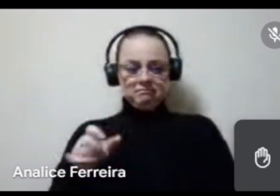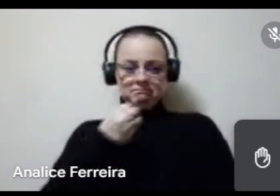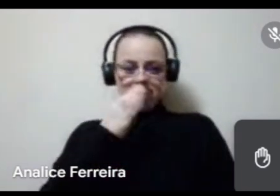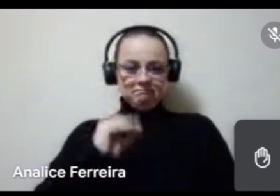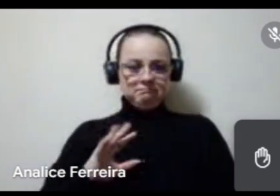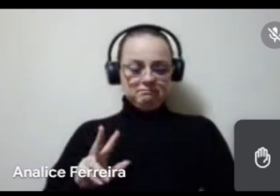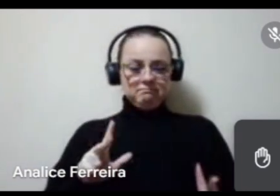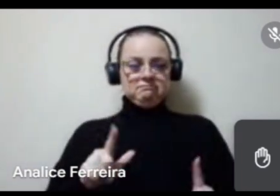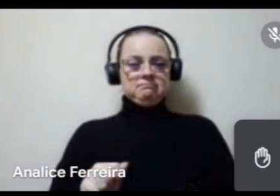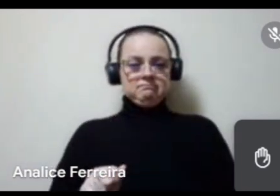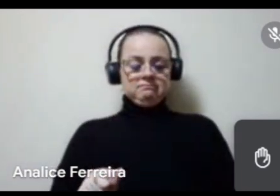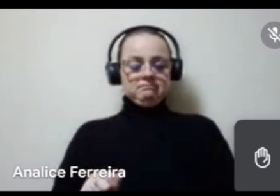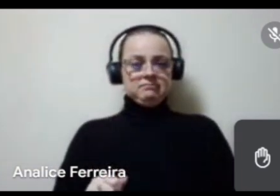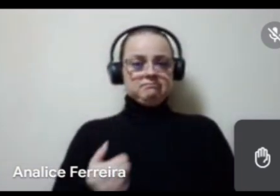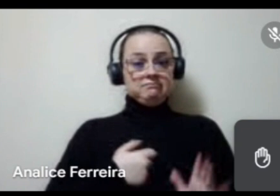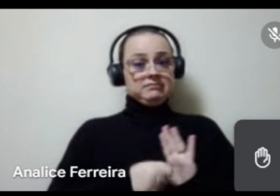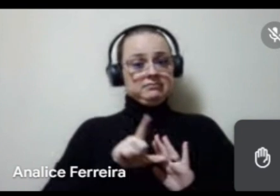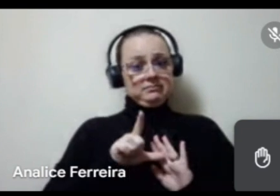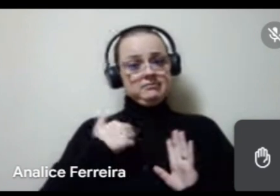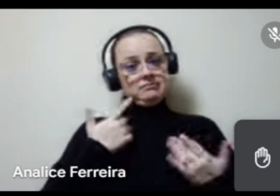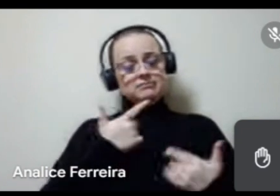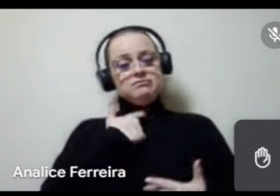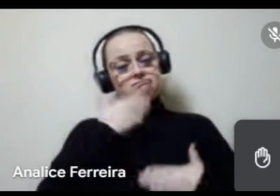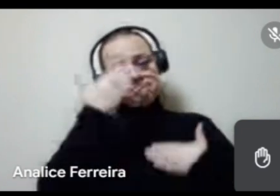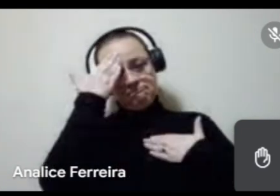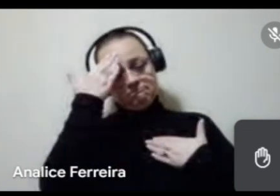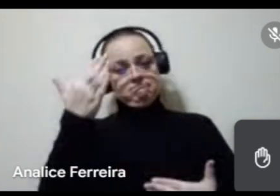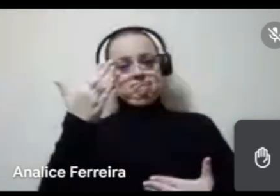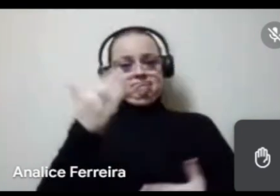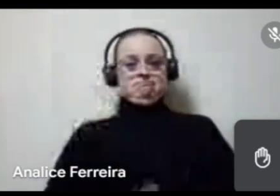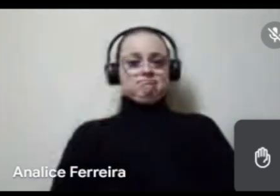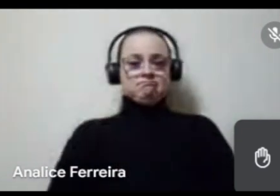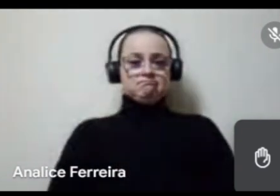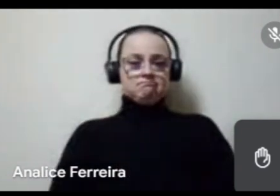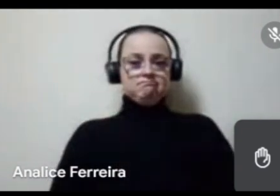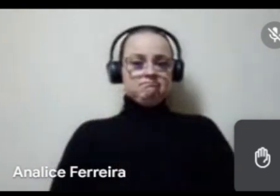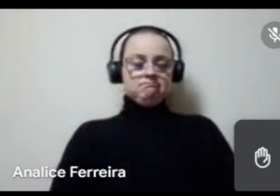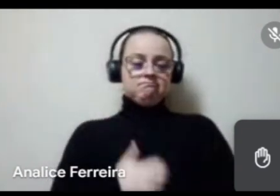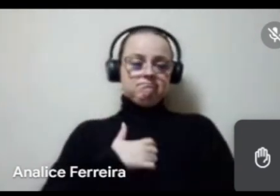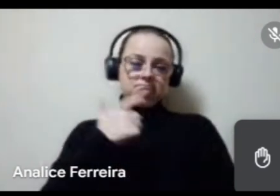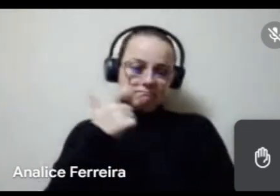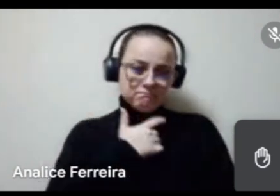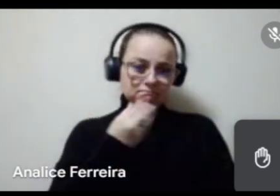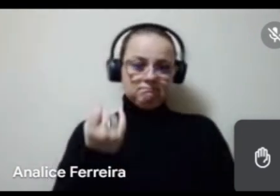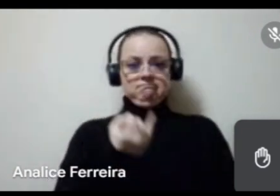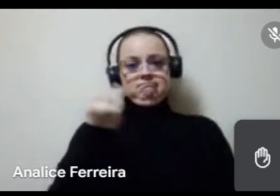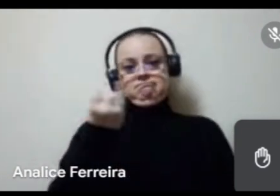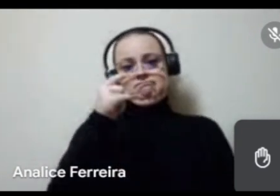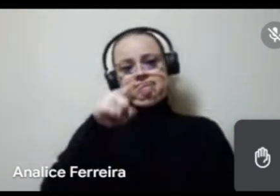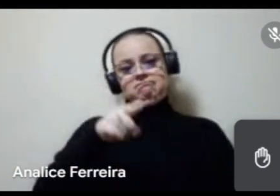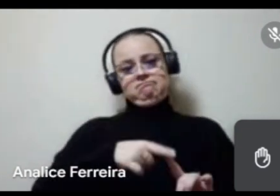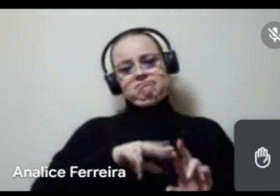a todos, antes de mais nada, eu gostaria de agradecer, eu acho que é muito importante esse tipo de